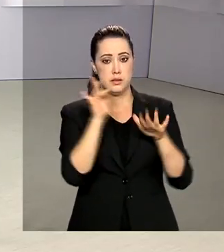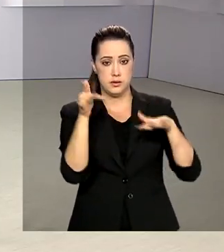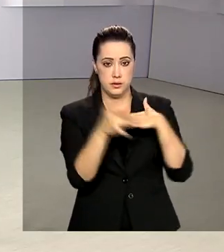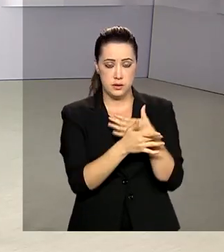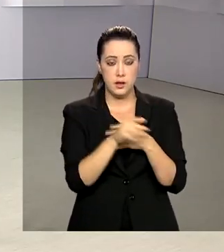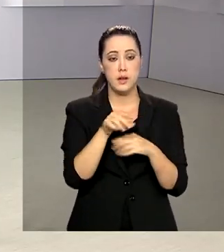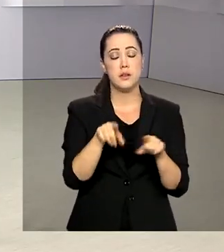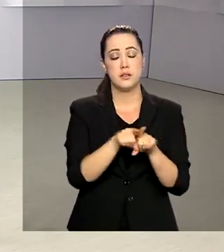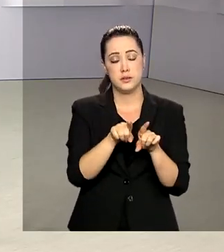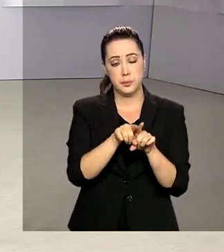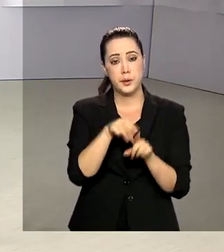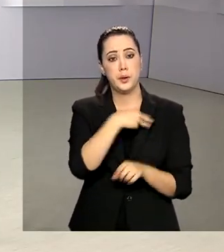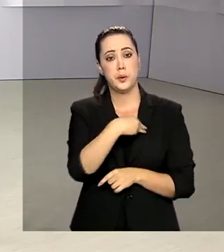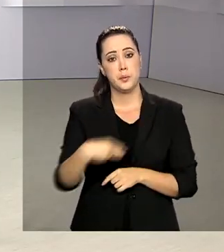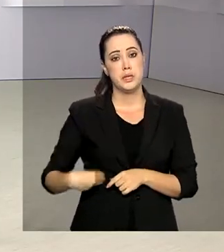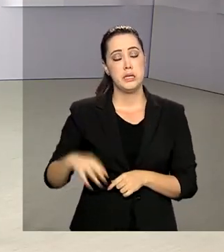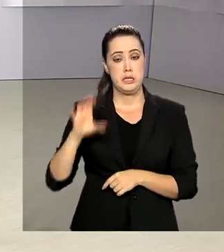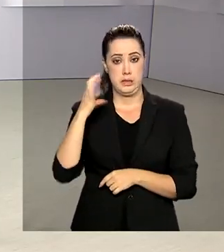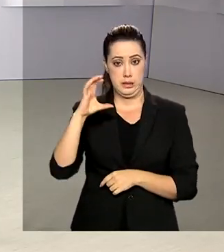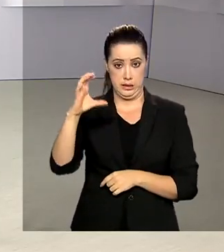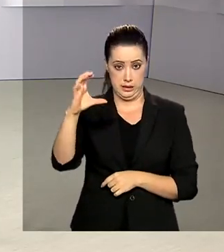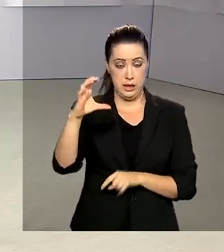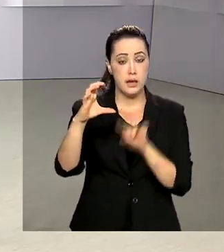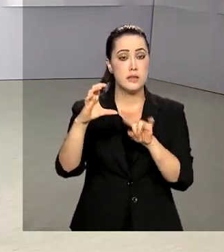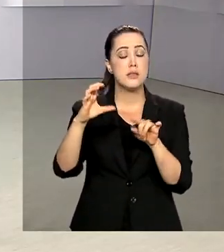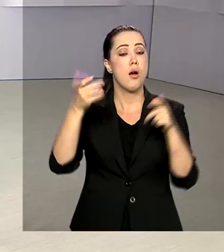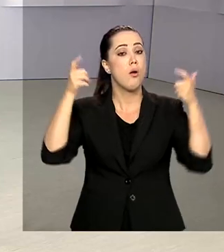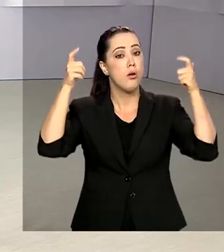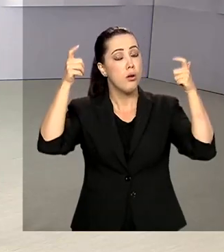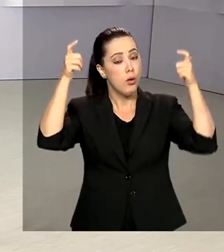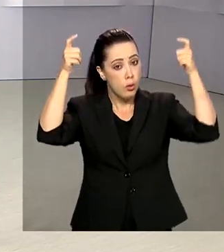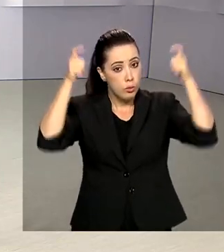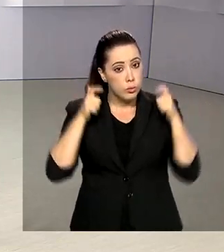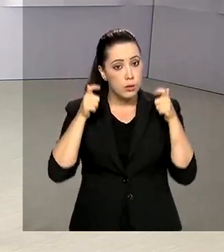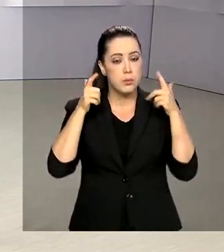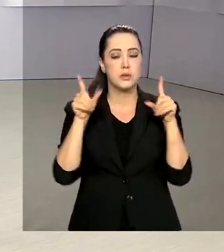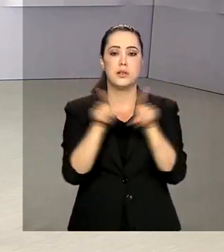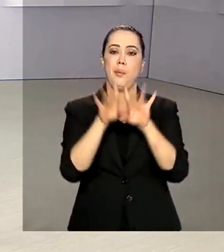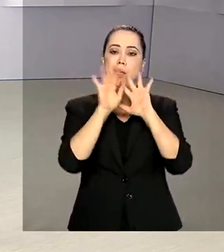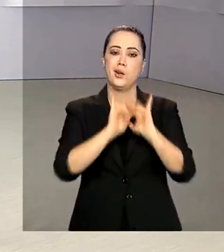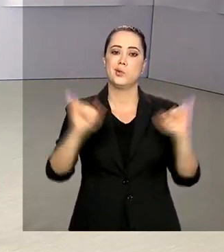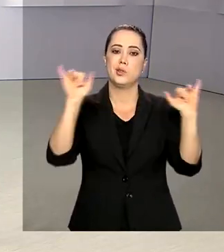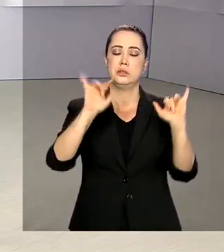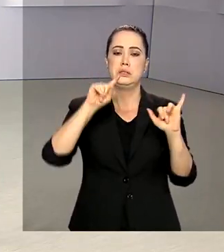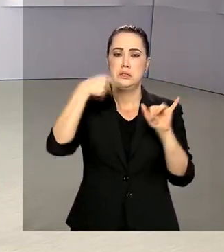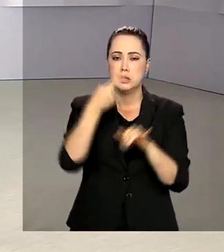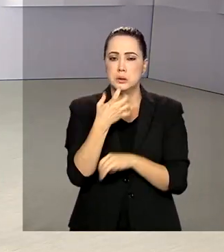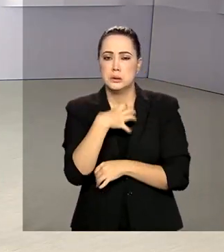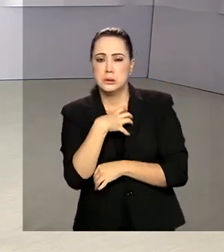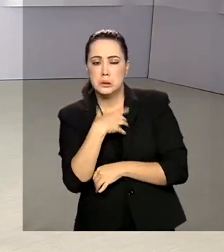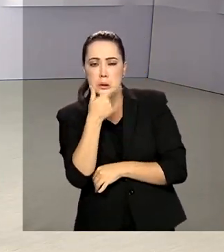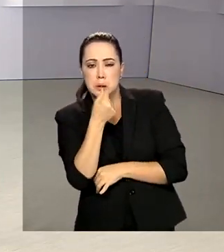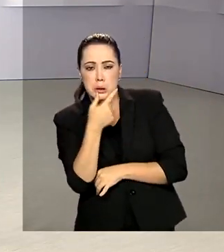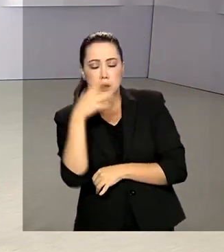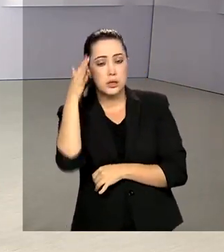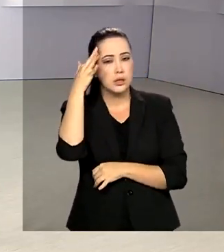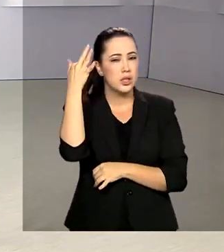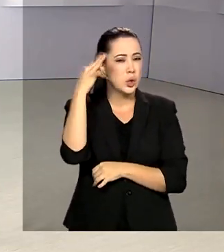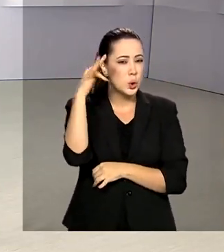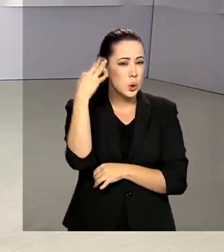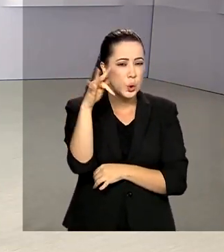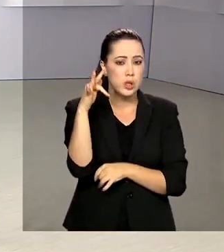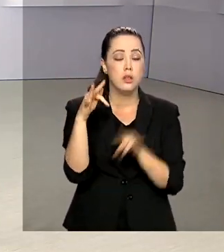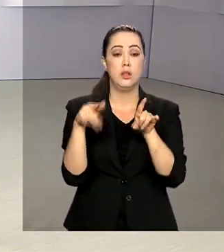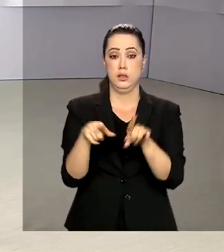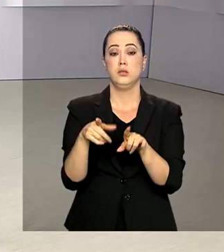ministro da Ciência, Tecnologia e Inovações, Marcos Pontes, também anunciou que, após sintomas de gripe e dor de cabeça, testou